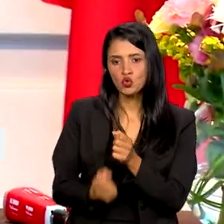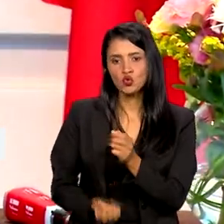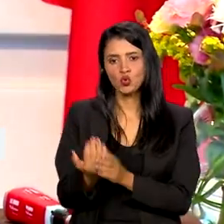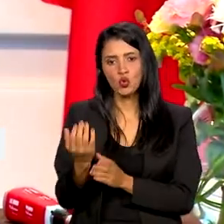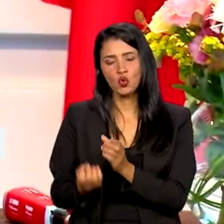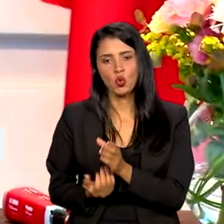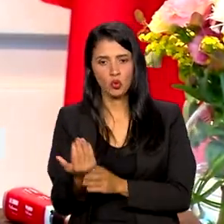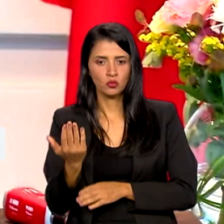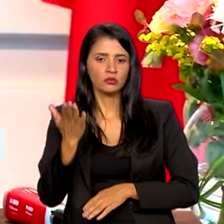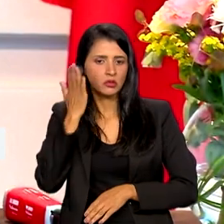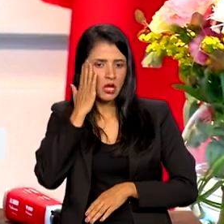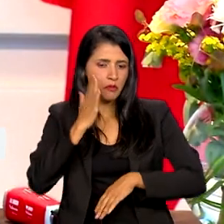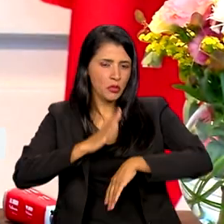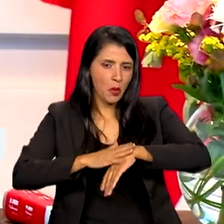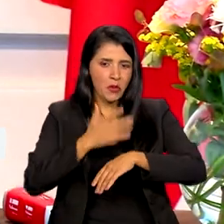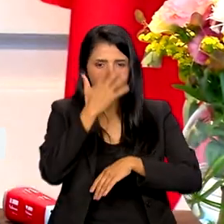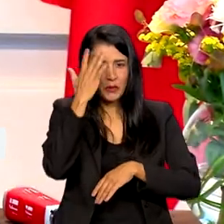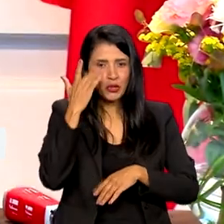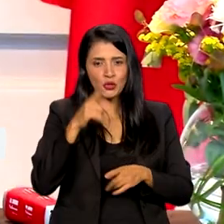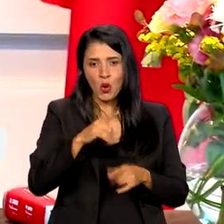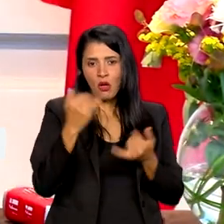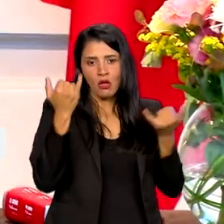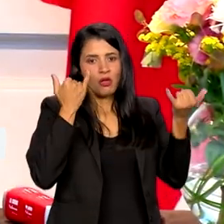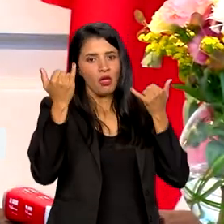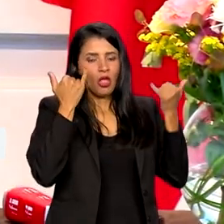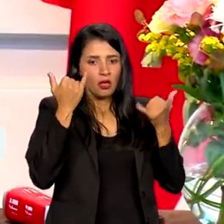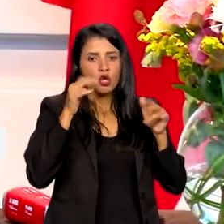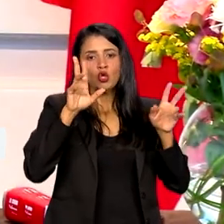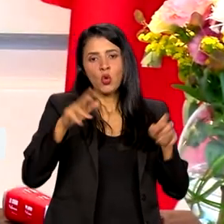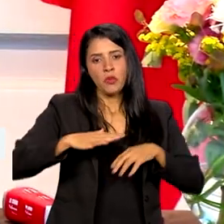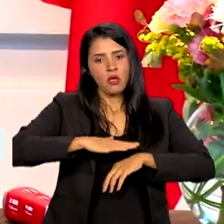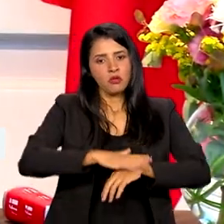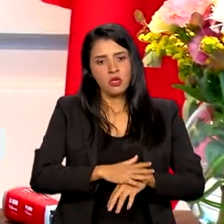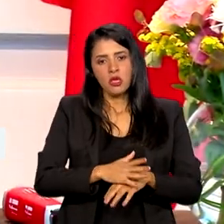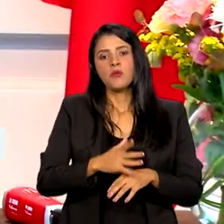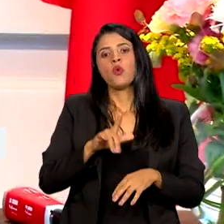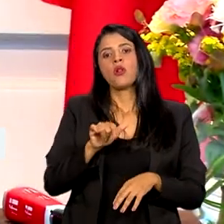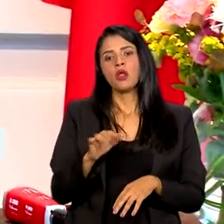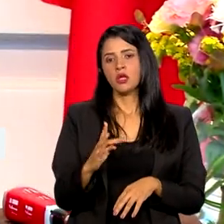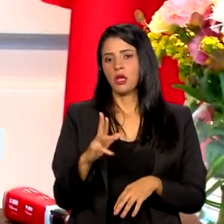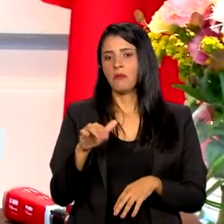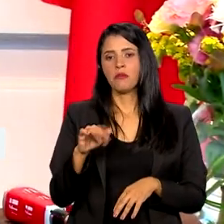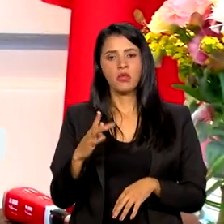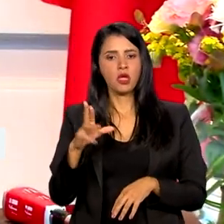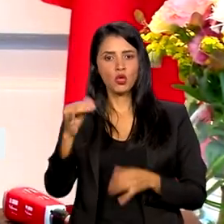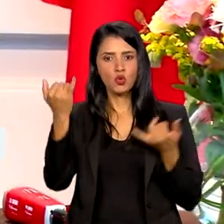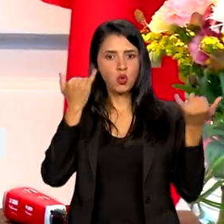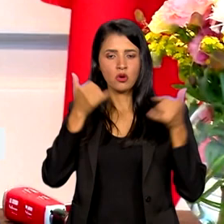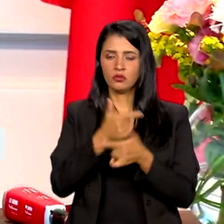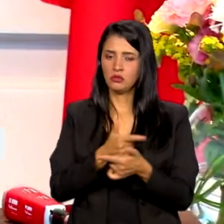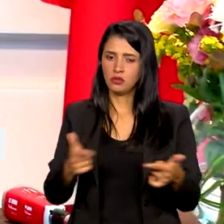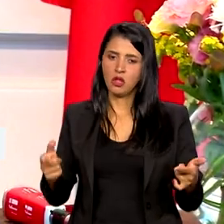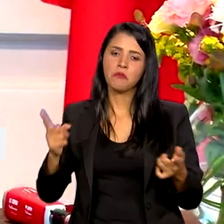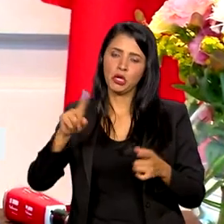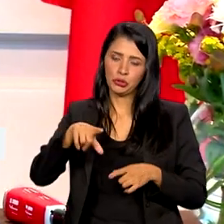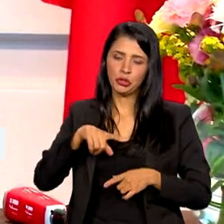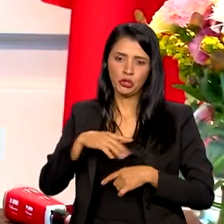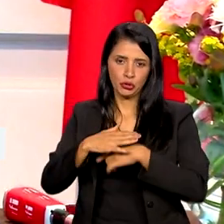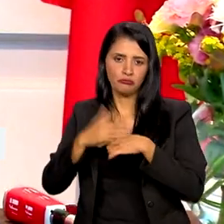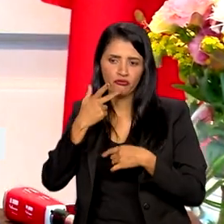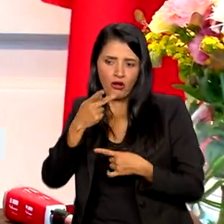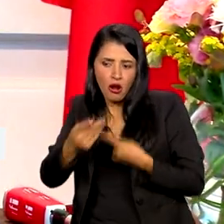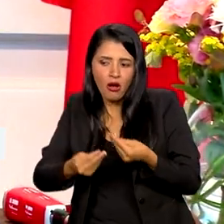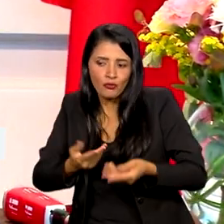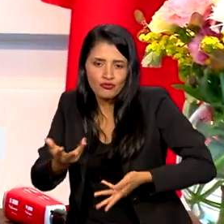nos momentos onde a sabe que as pessoas não têm letramento racial tão afinado, eu acho que é importante a gente ter carinho e cuidado para falar que estamos dispostos a construir.